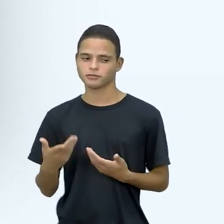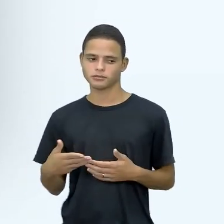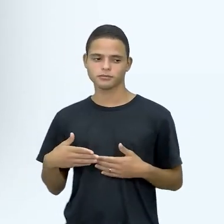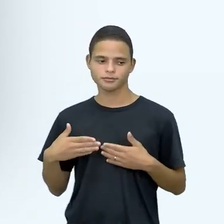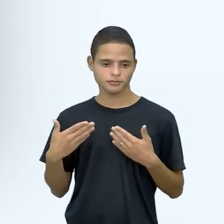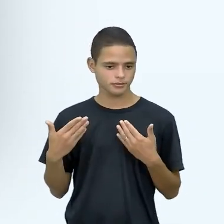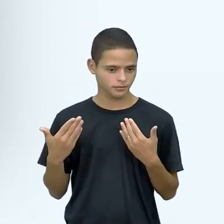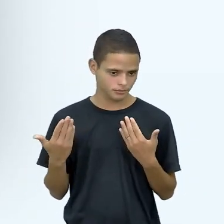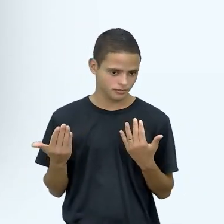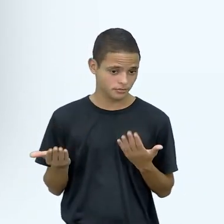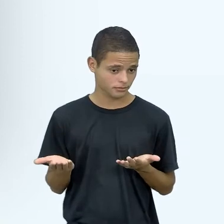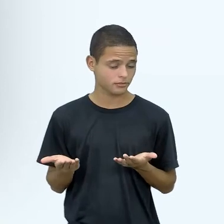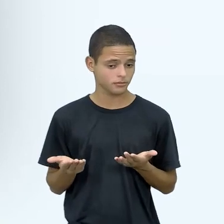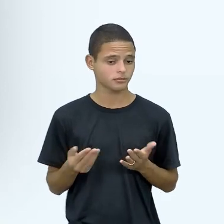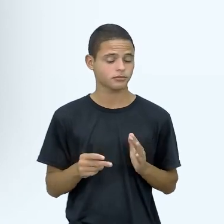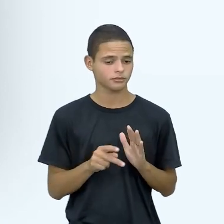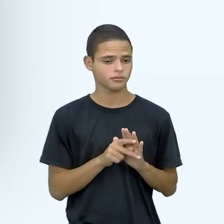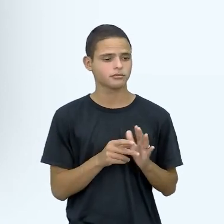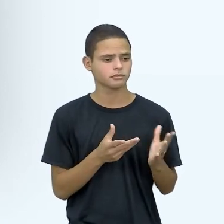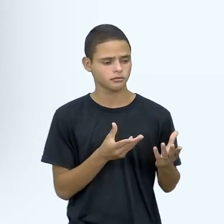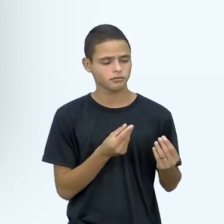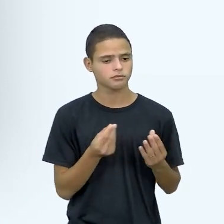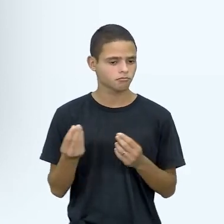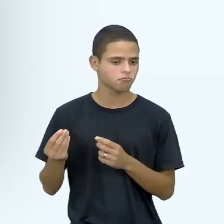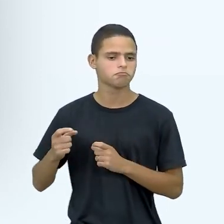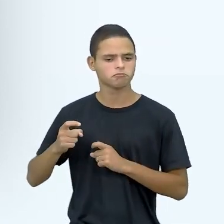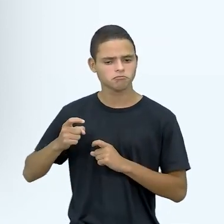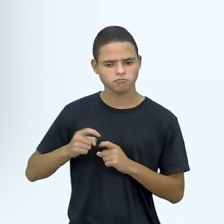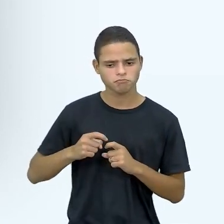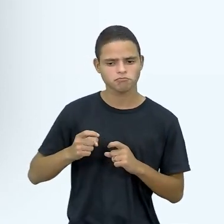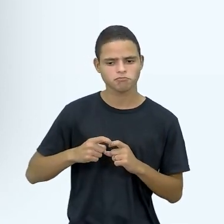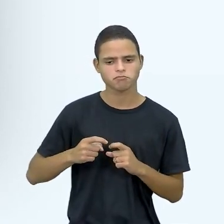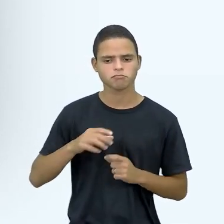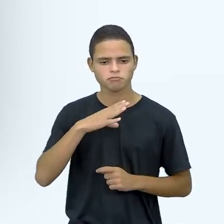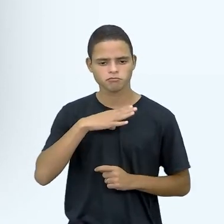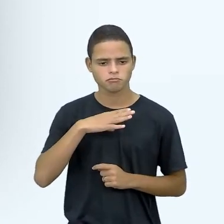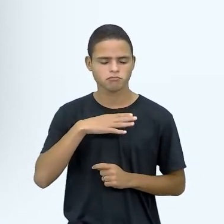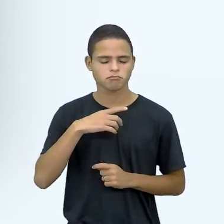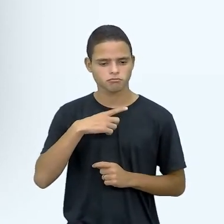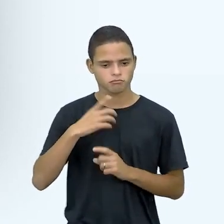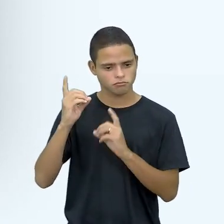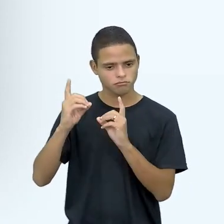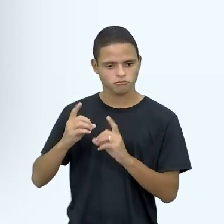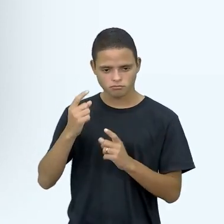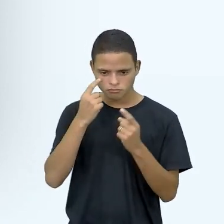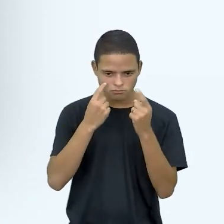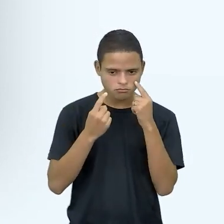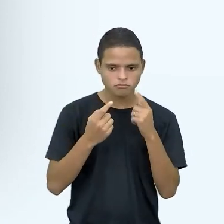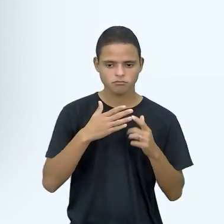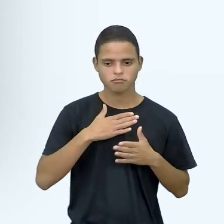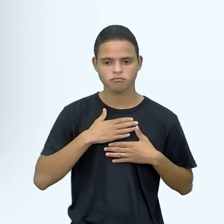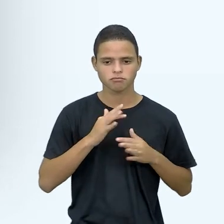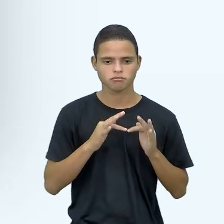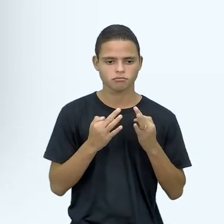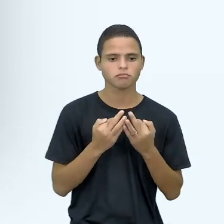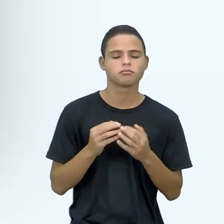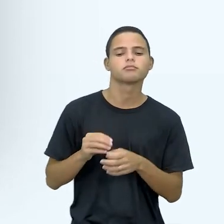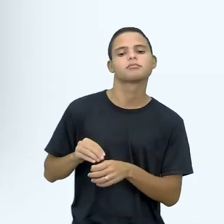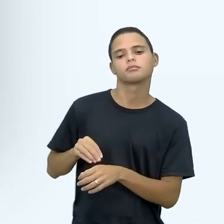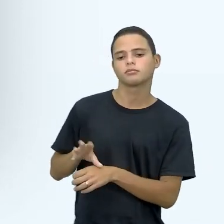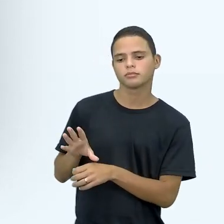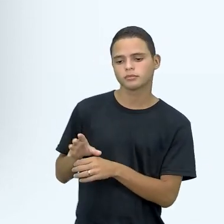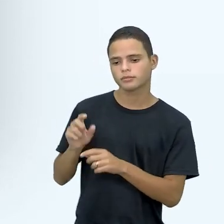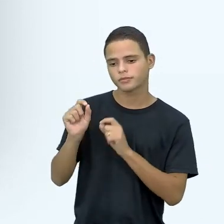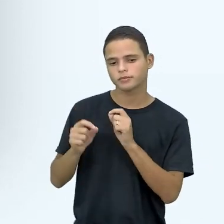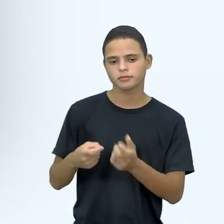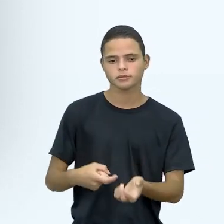Então, recomendável nesse caso, né, muitos médicos, né, de experiência, né, pessoal, né, da minha família, recomendam justamente transfusões de sangue,